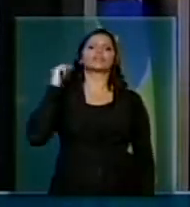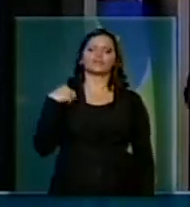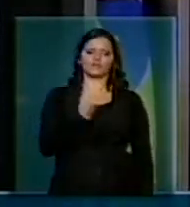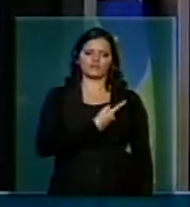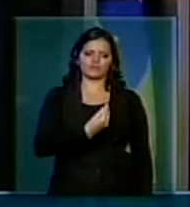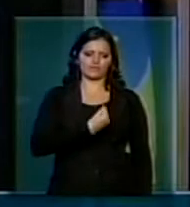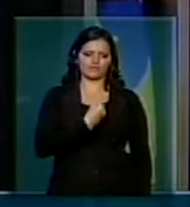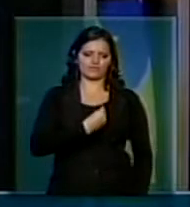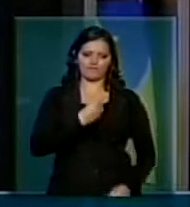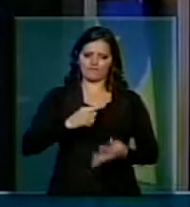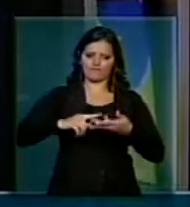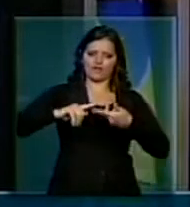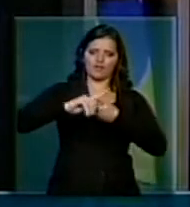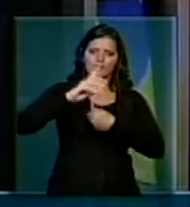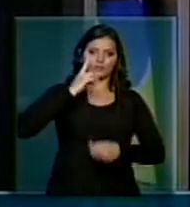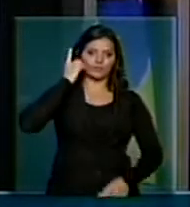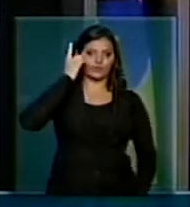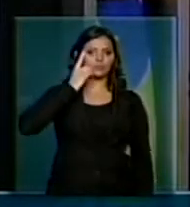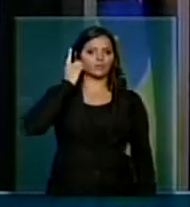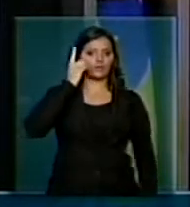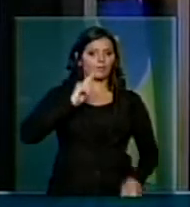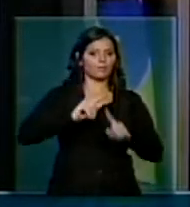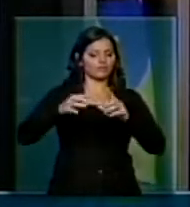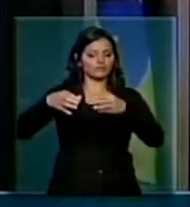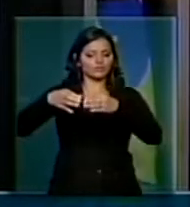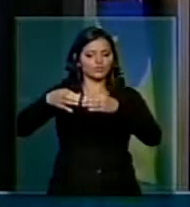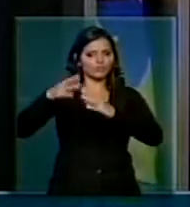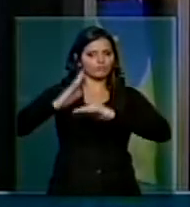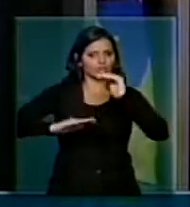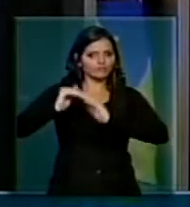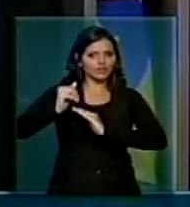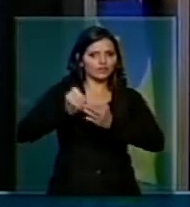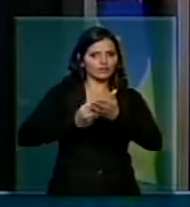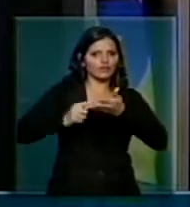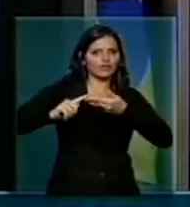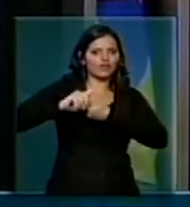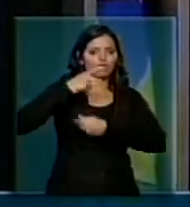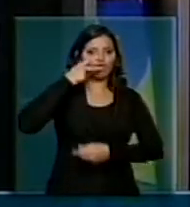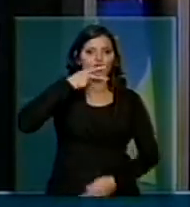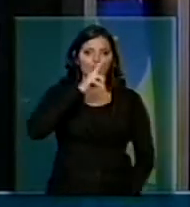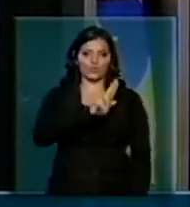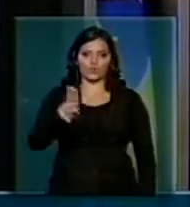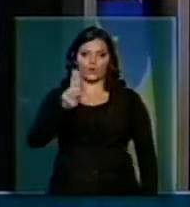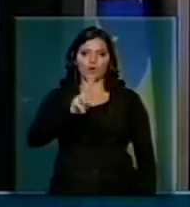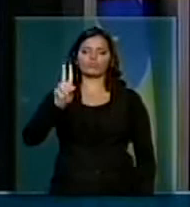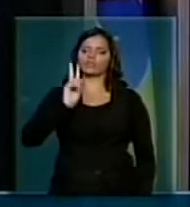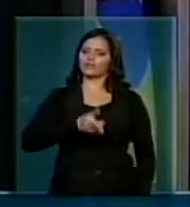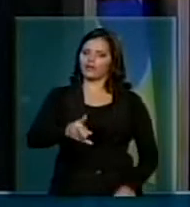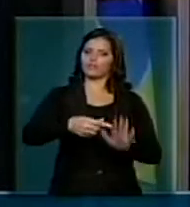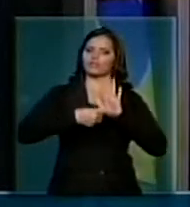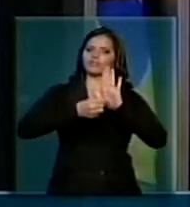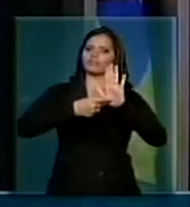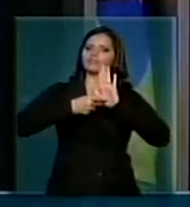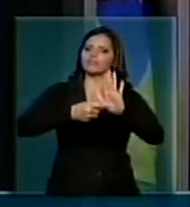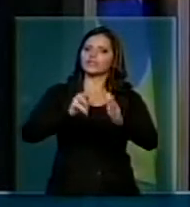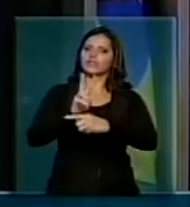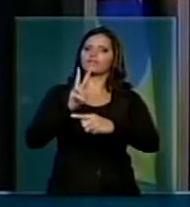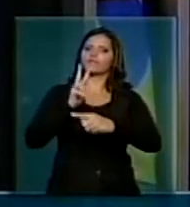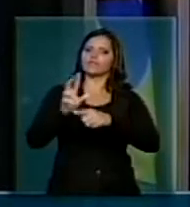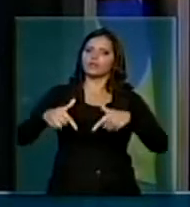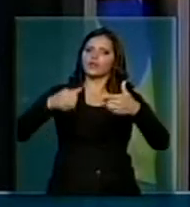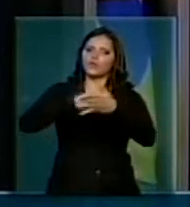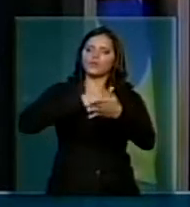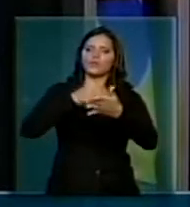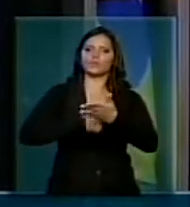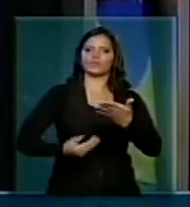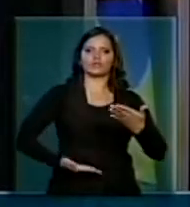diversos outros parlamentares, mas esse grupo de parlamentares que eu citei aqui tem se destacado na defesa das causas dos